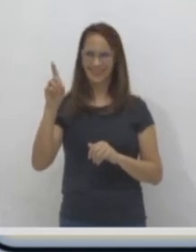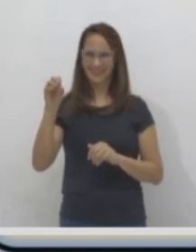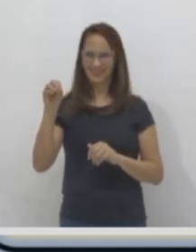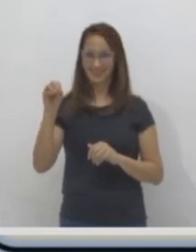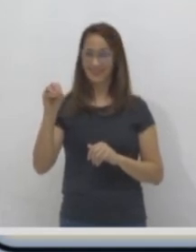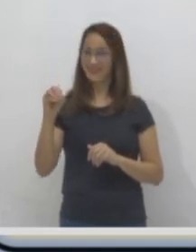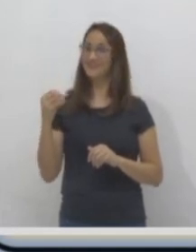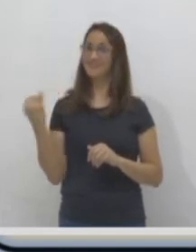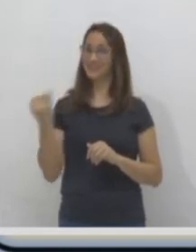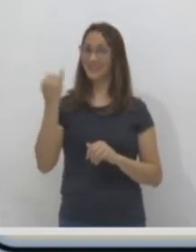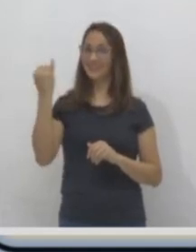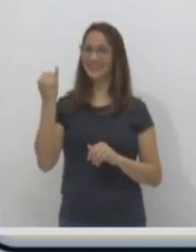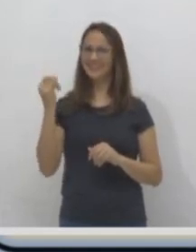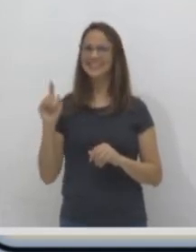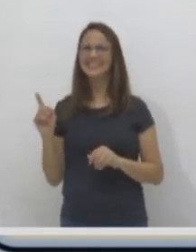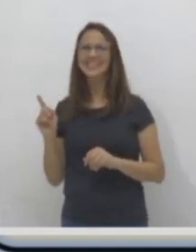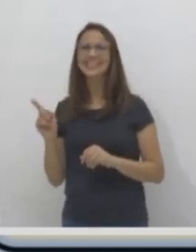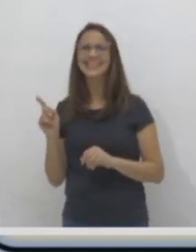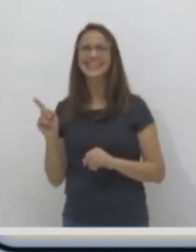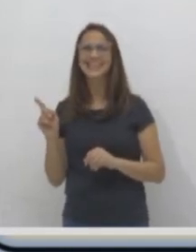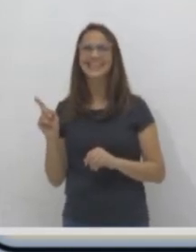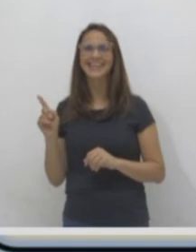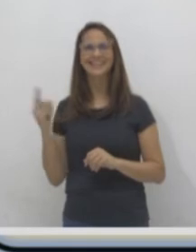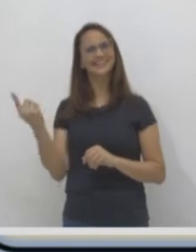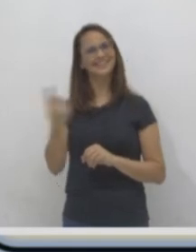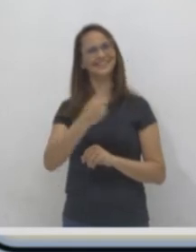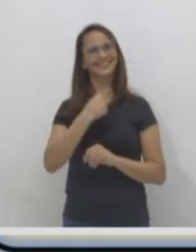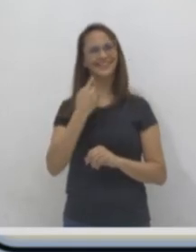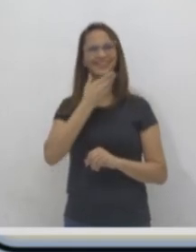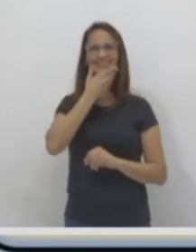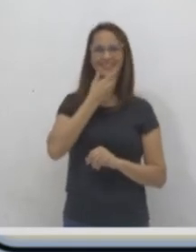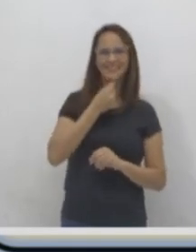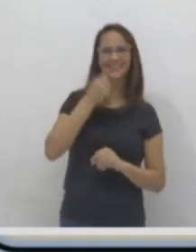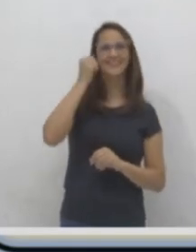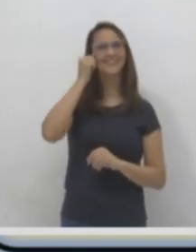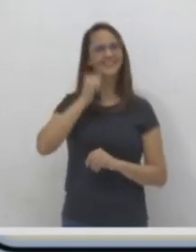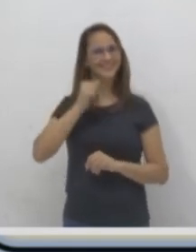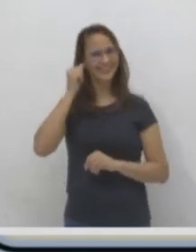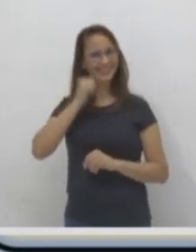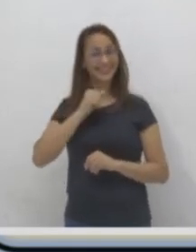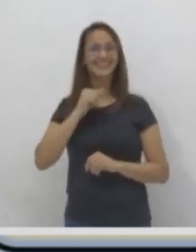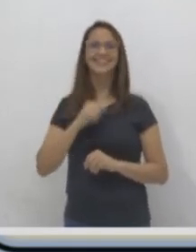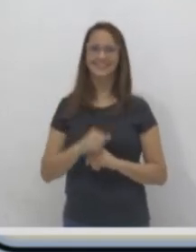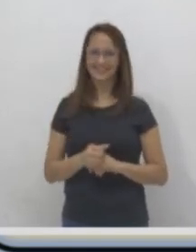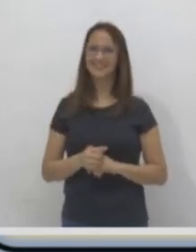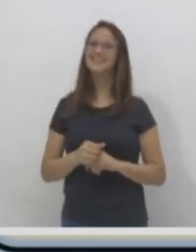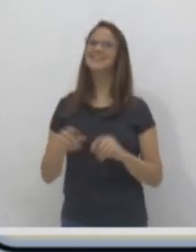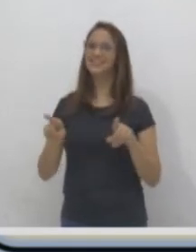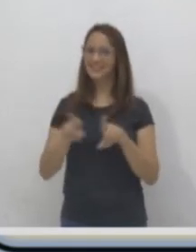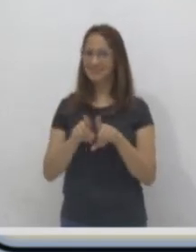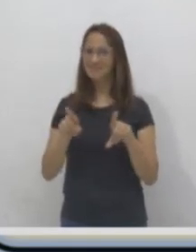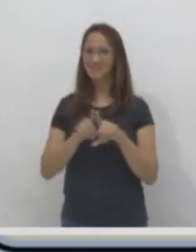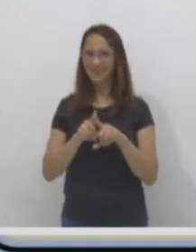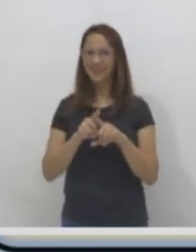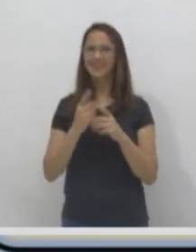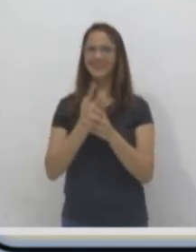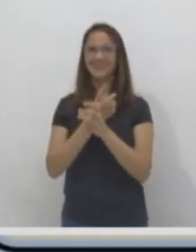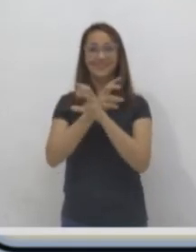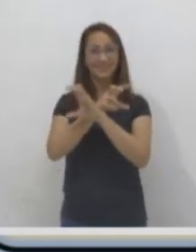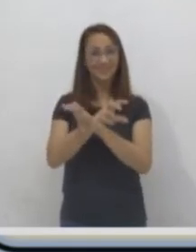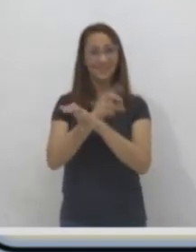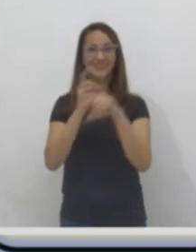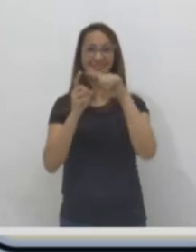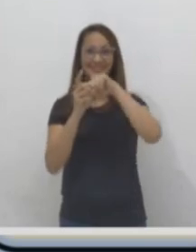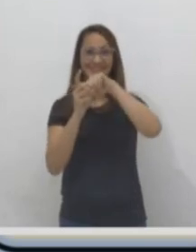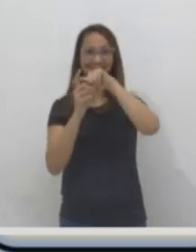Quem é esse? Esse somos nós, homens e mulheres, né? São animais vertebrados porque ele possui ossos. Tem coluna